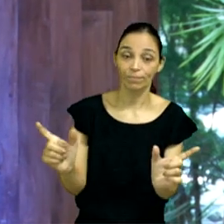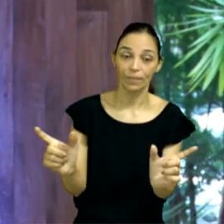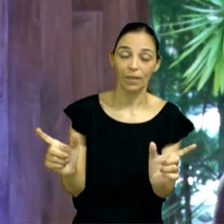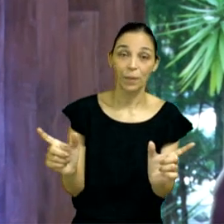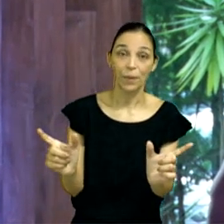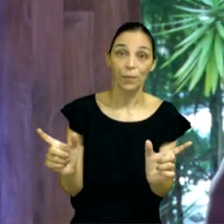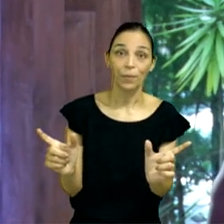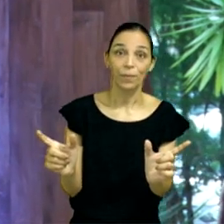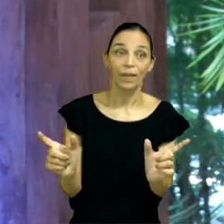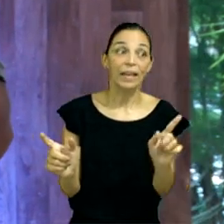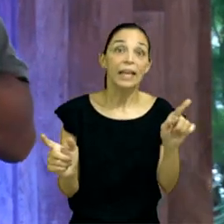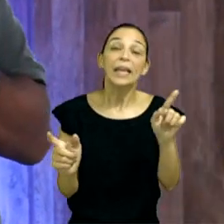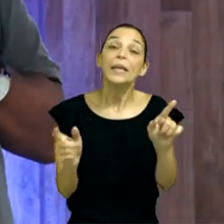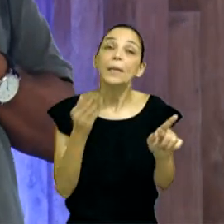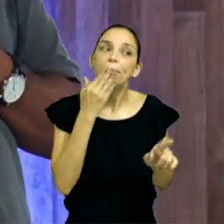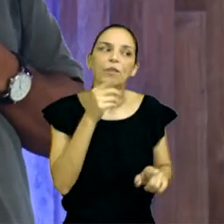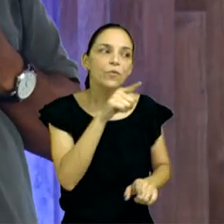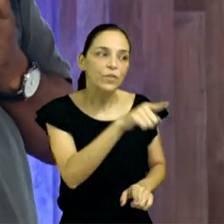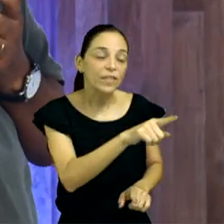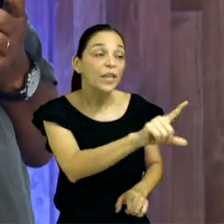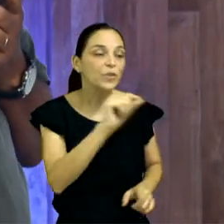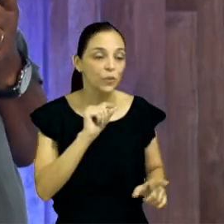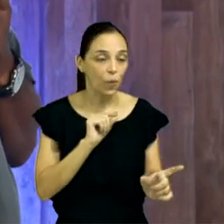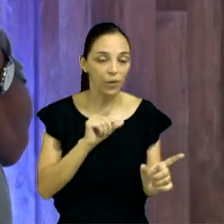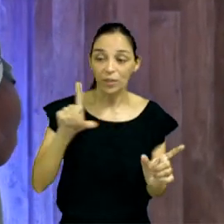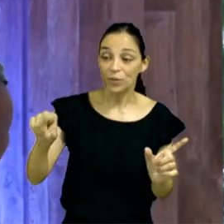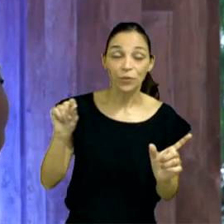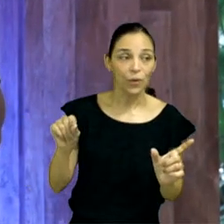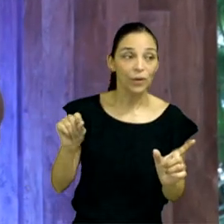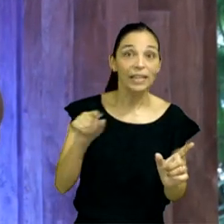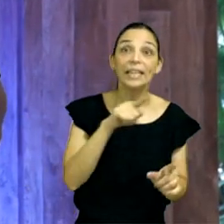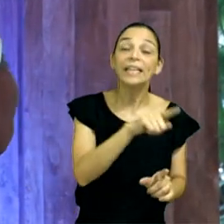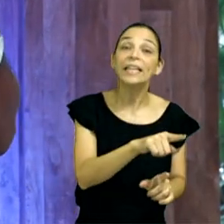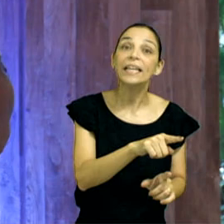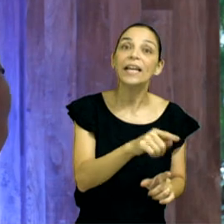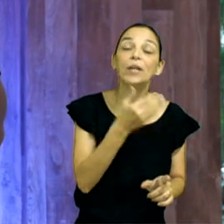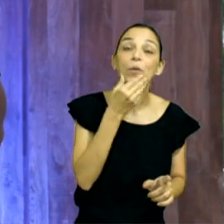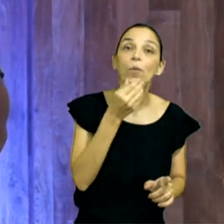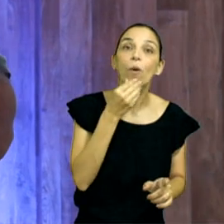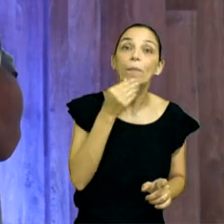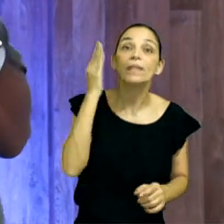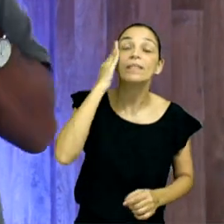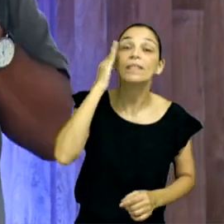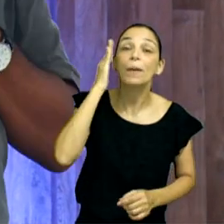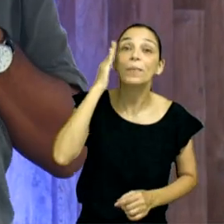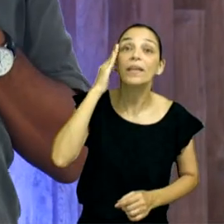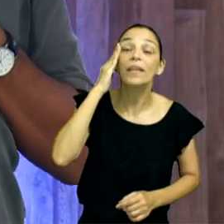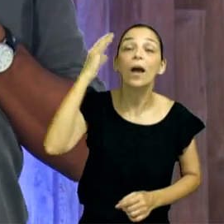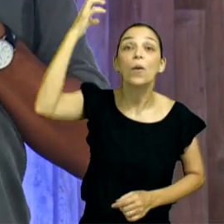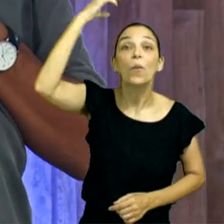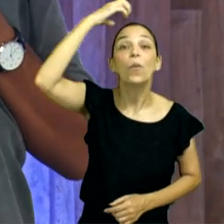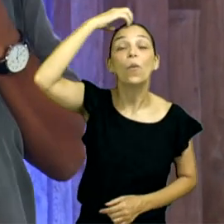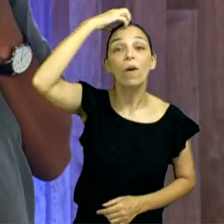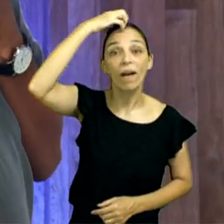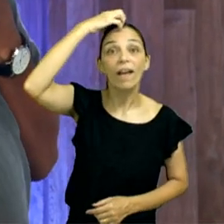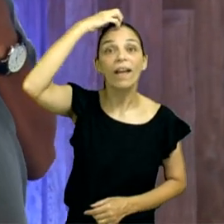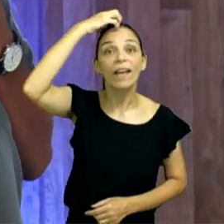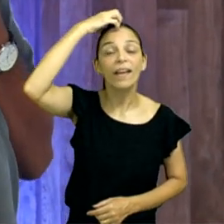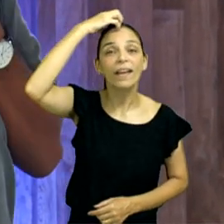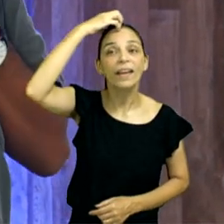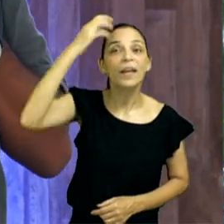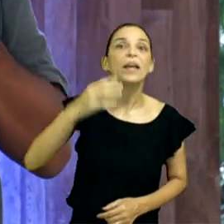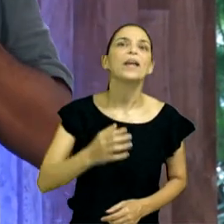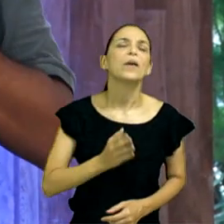Eu sei que esse juiz, esse rei está aprontando comigo. O que eu faço? Quantos já ouviram essa história aqui? Só para eu saber.